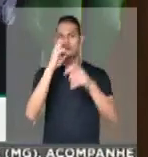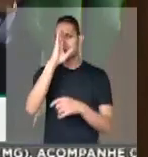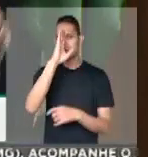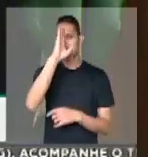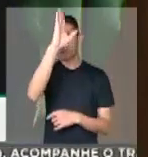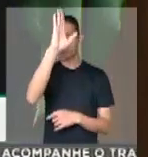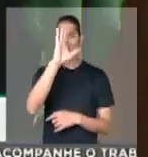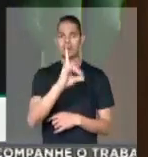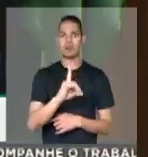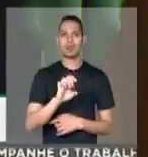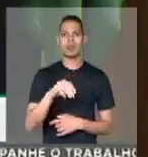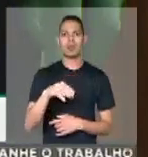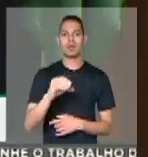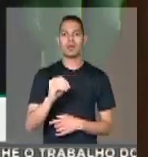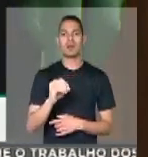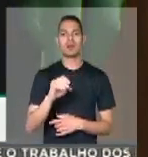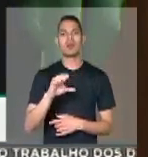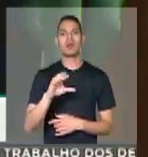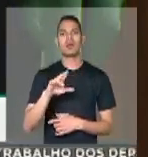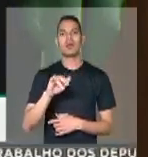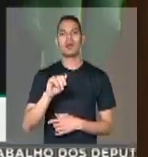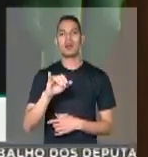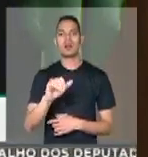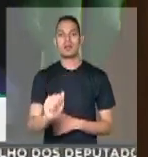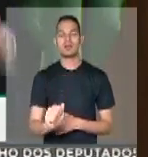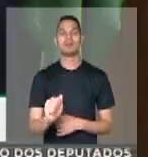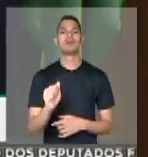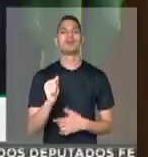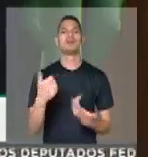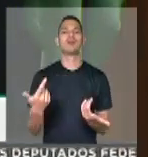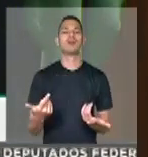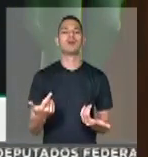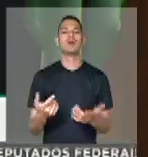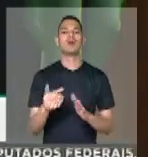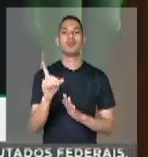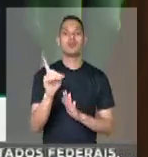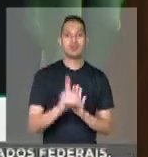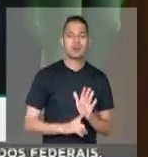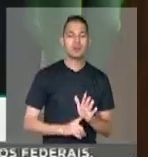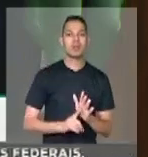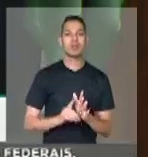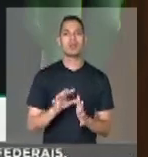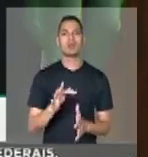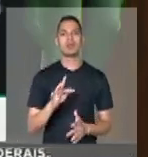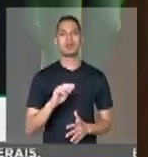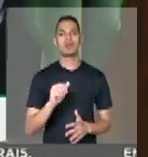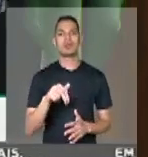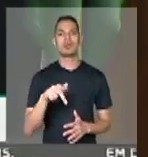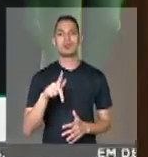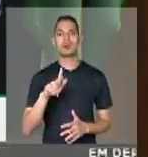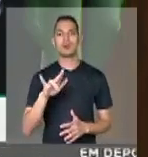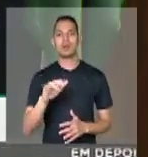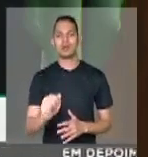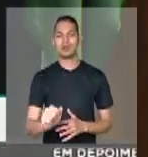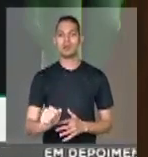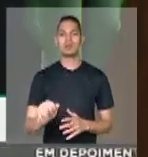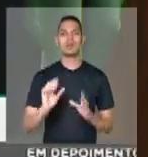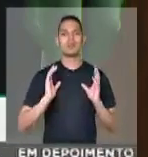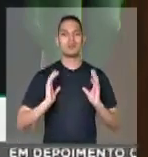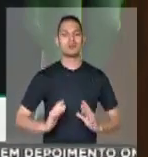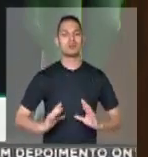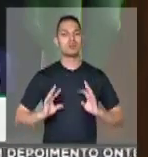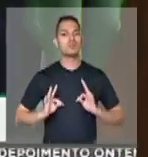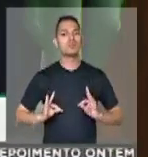com a questão democrática, com o Estado Democrático de Direito, com as franquias que são cometidas a toda a